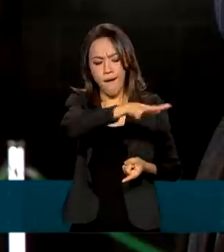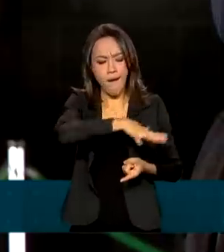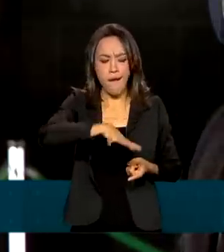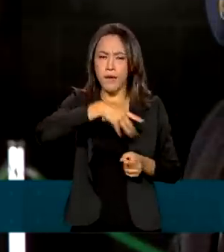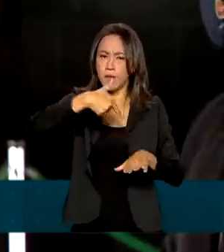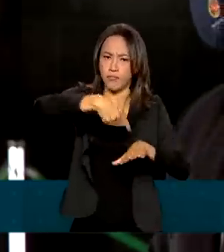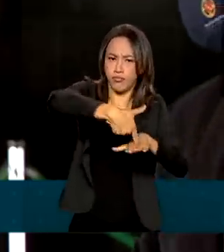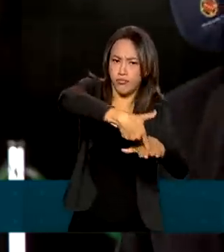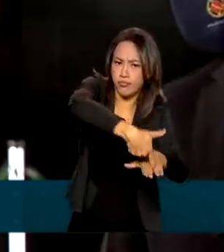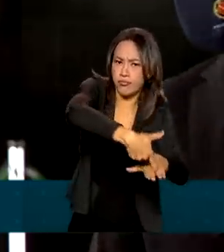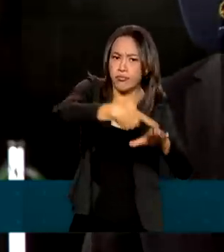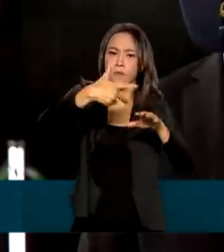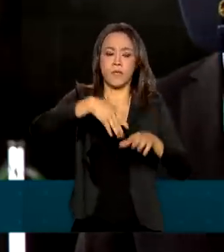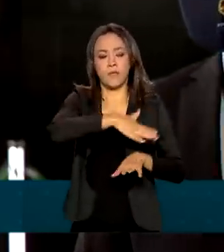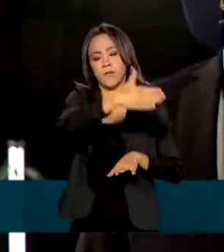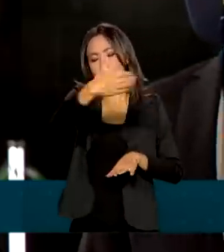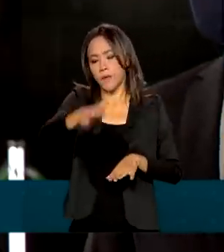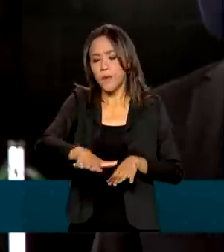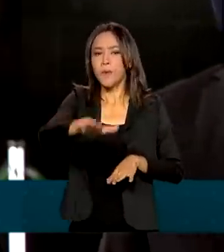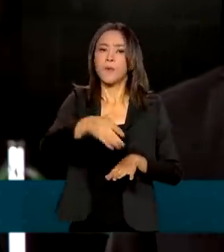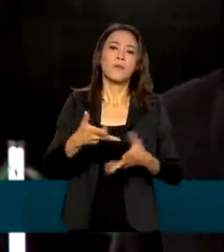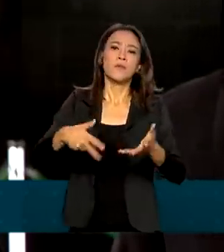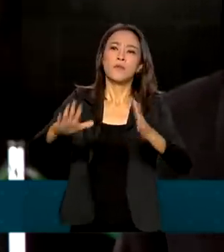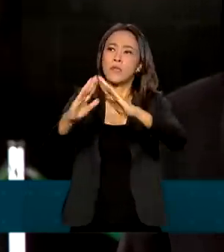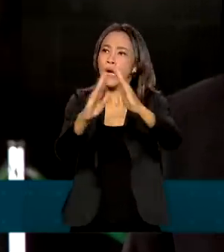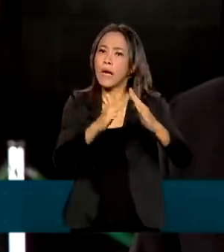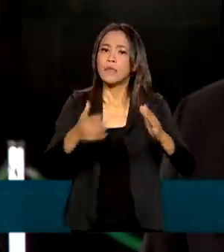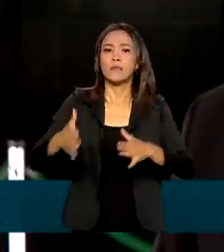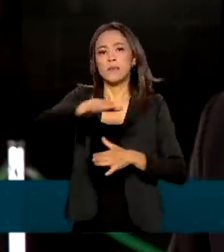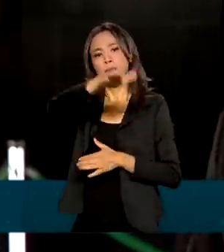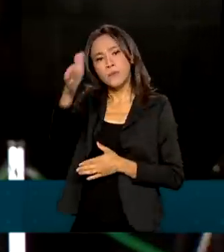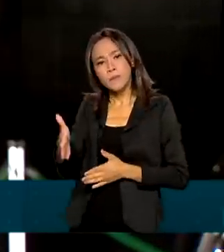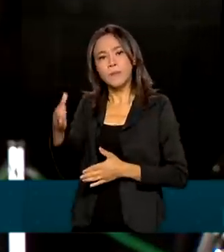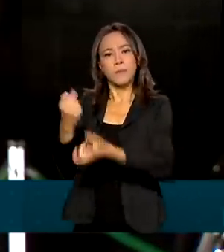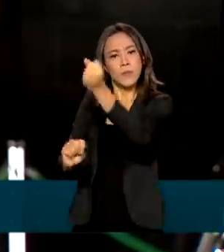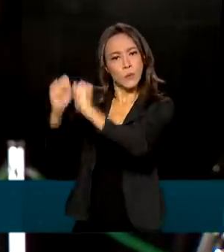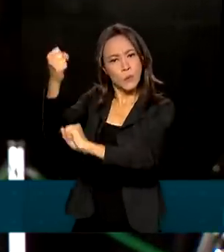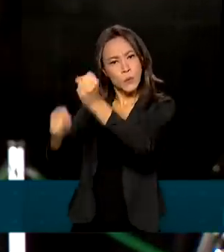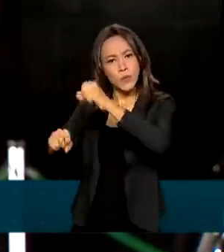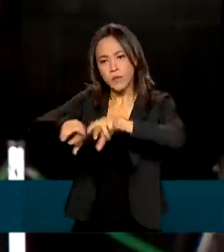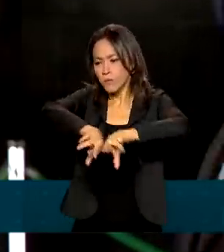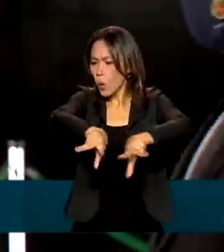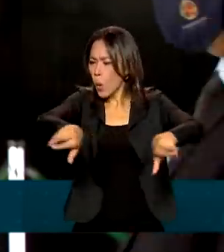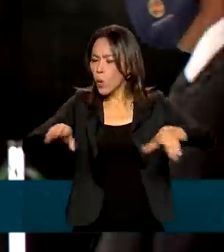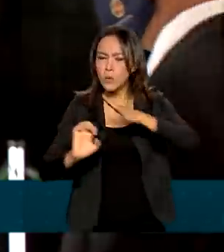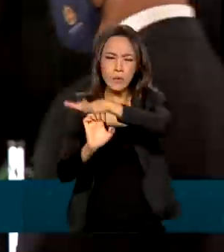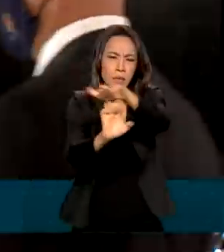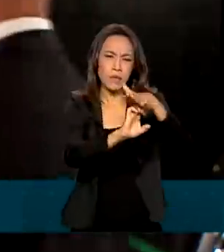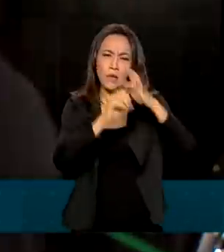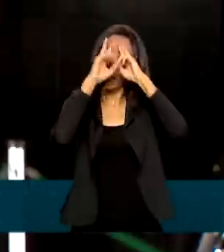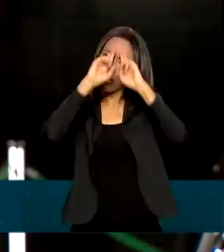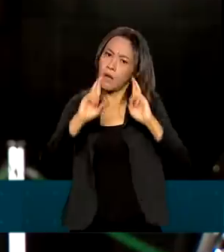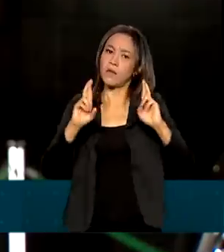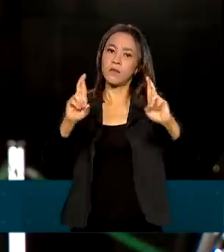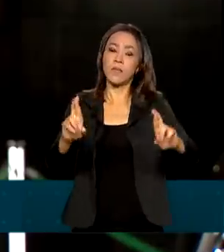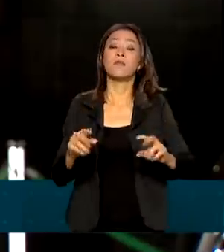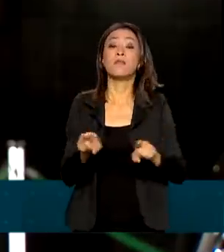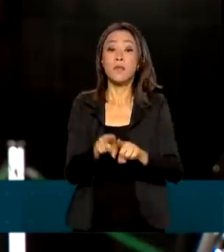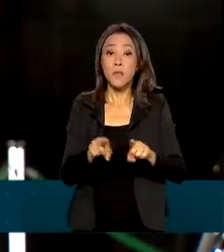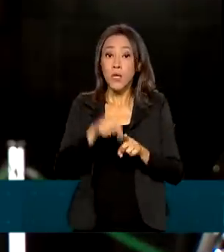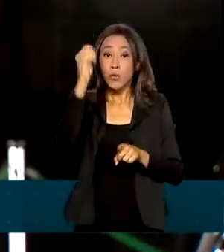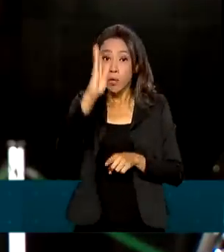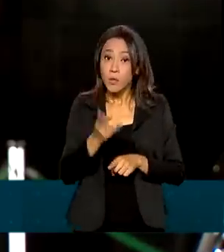de mineração, imobiliário, setor industrial. A necessidade do Brasil ter as suas obras de